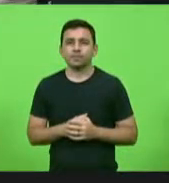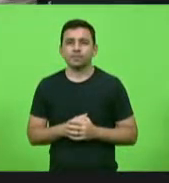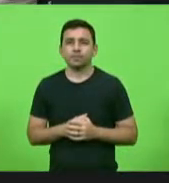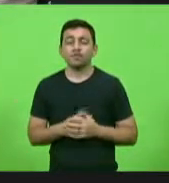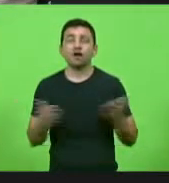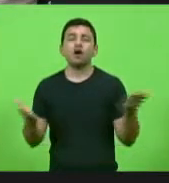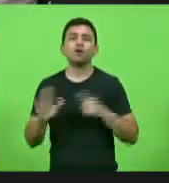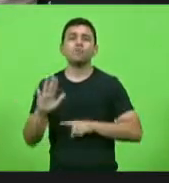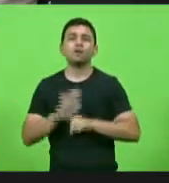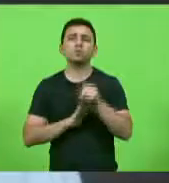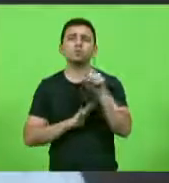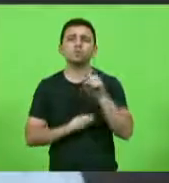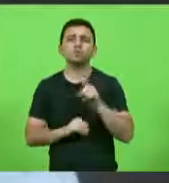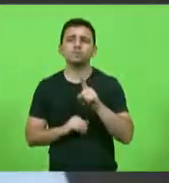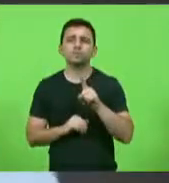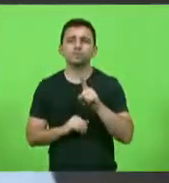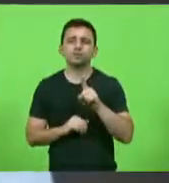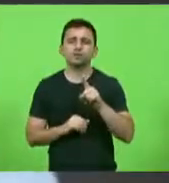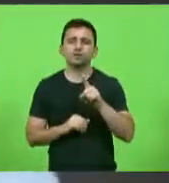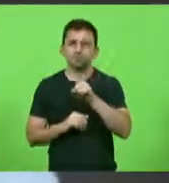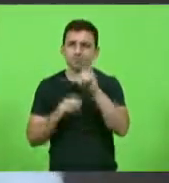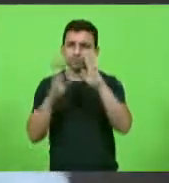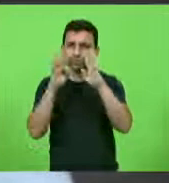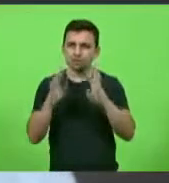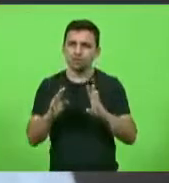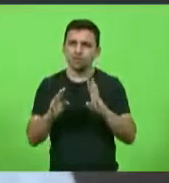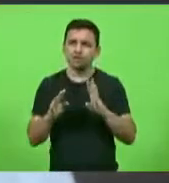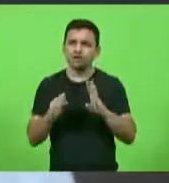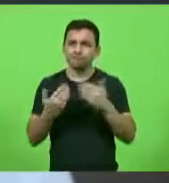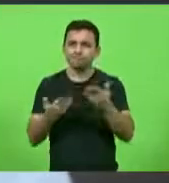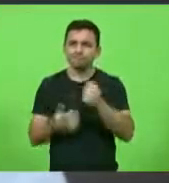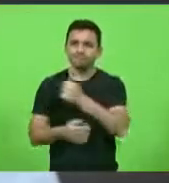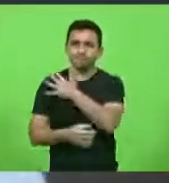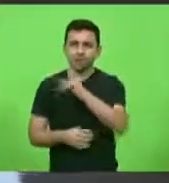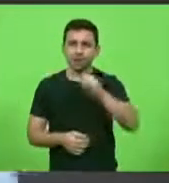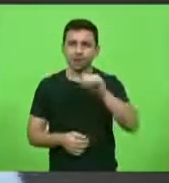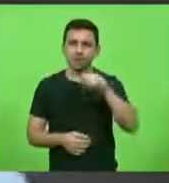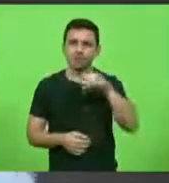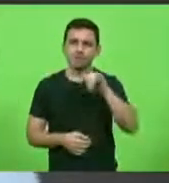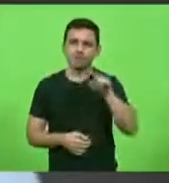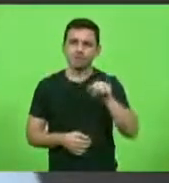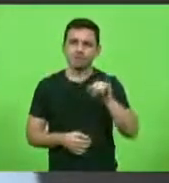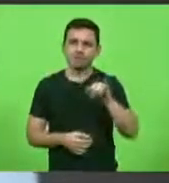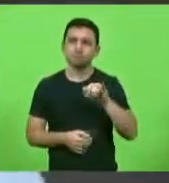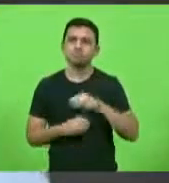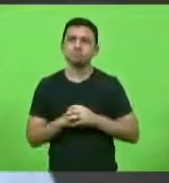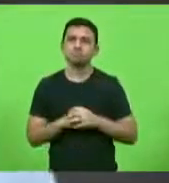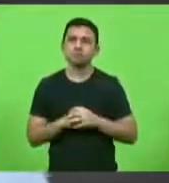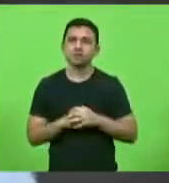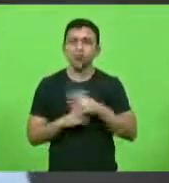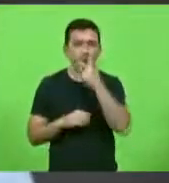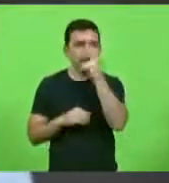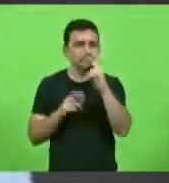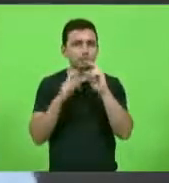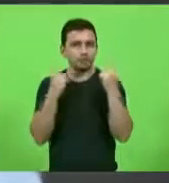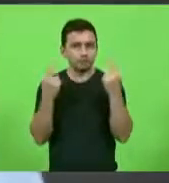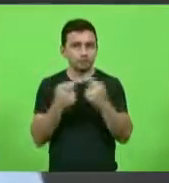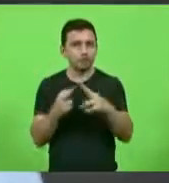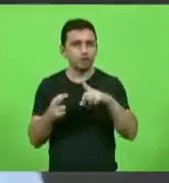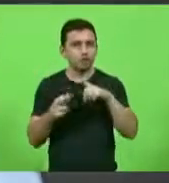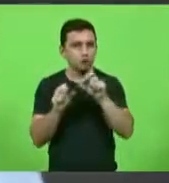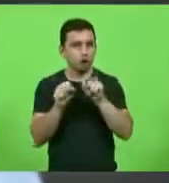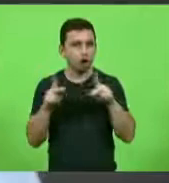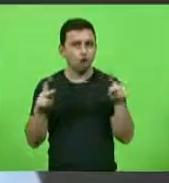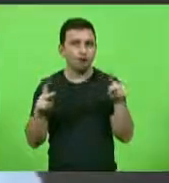a pergunta vem escuta aqui coronel Jamaze parece que teve até uma reuniãozinha no shopping ali de